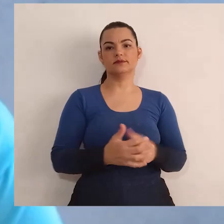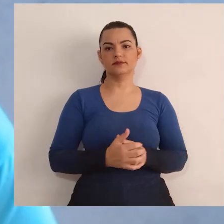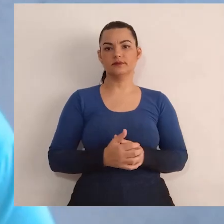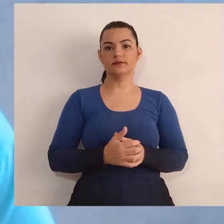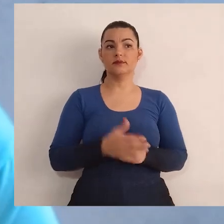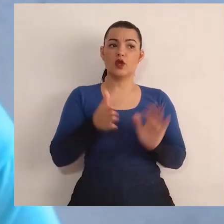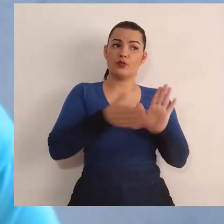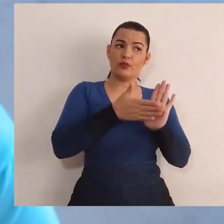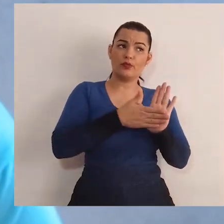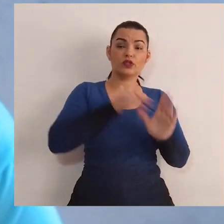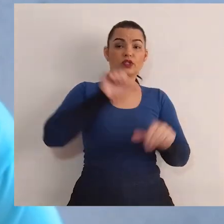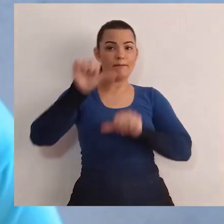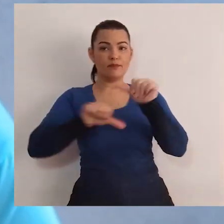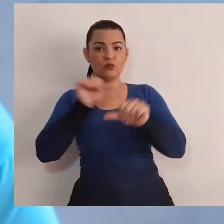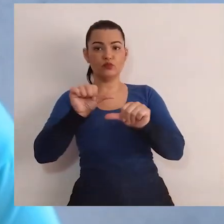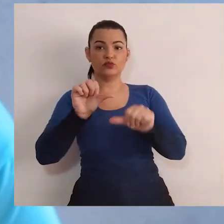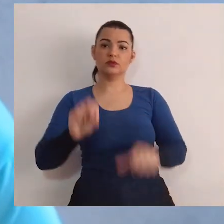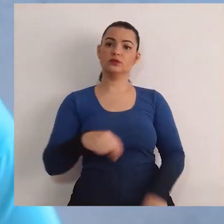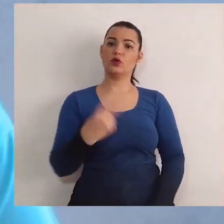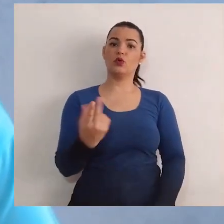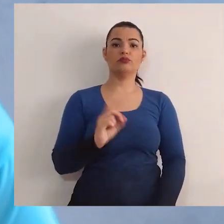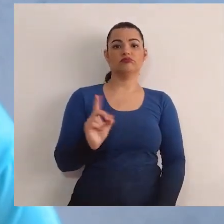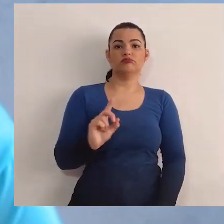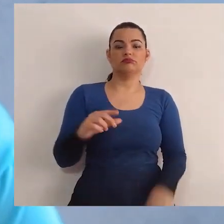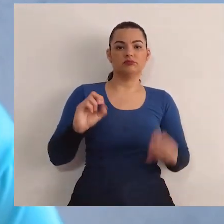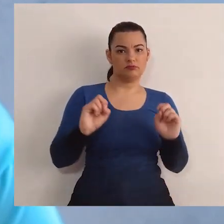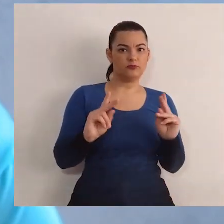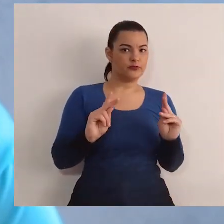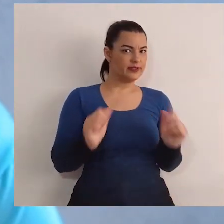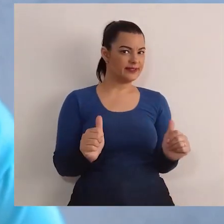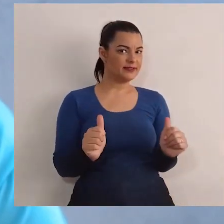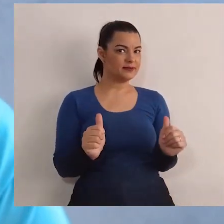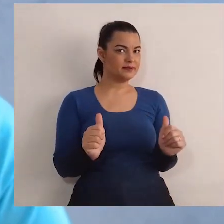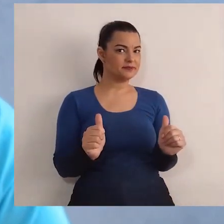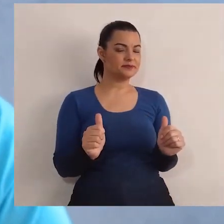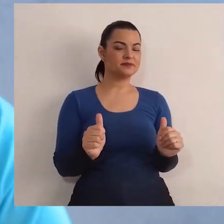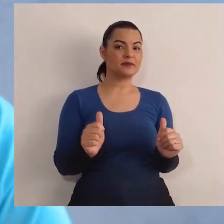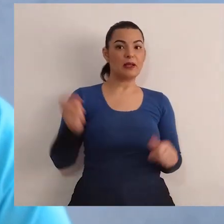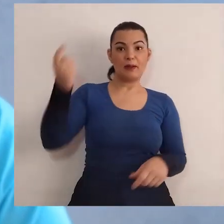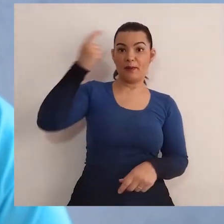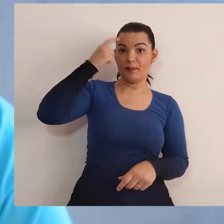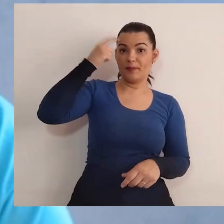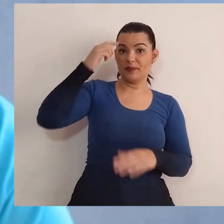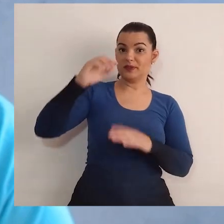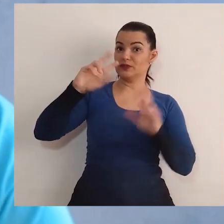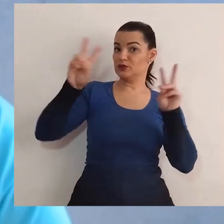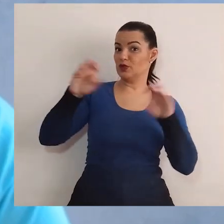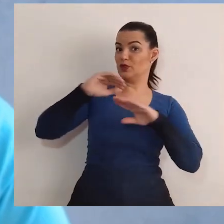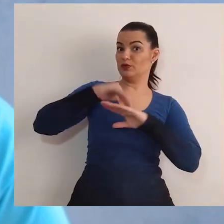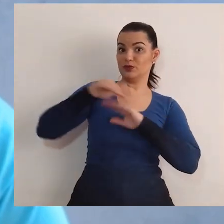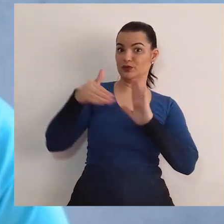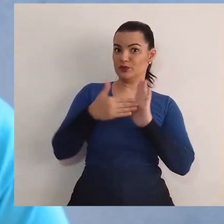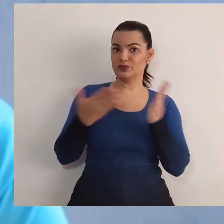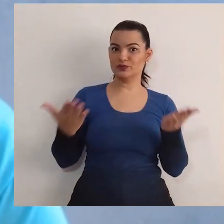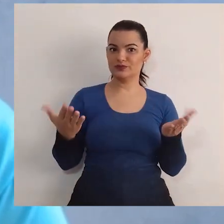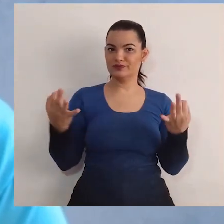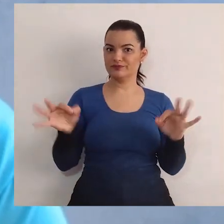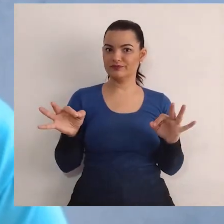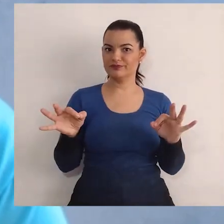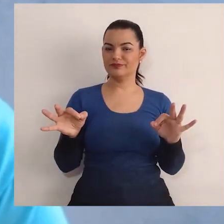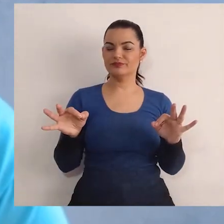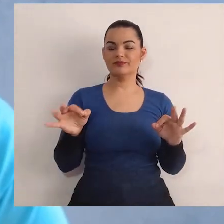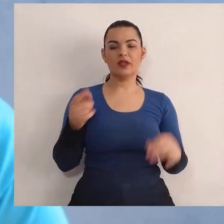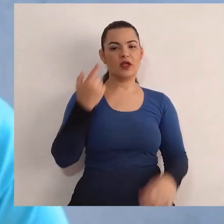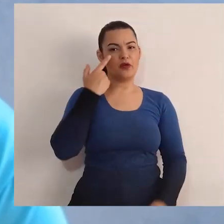conduzida para propostas de mudança ou não. Tudo bem? Pensaram em tudo isso